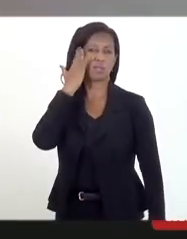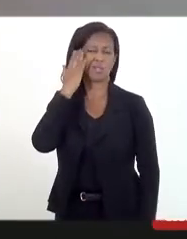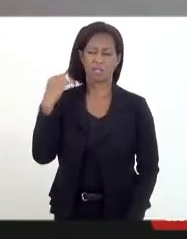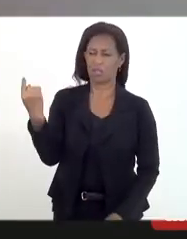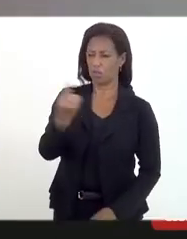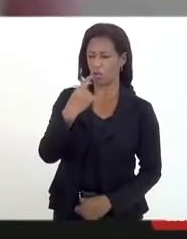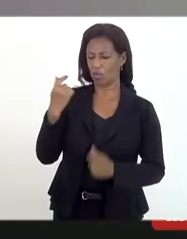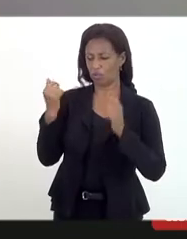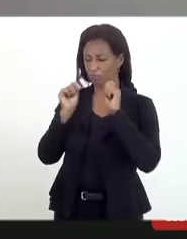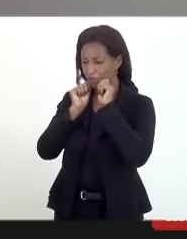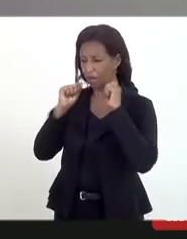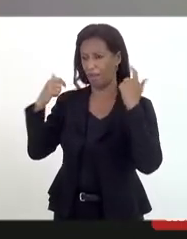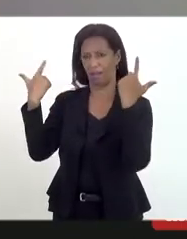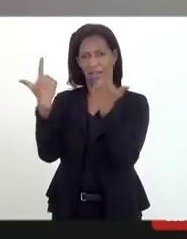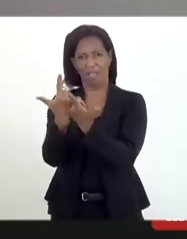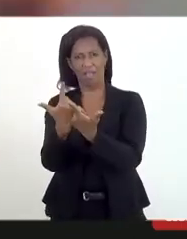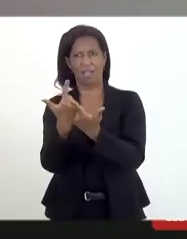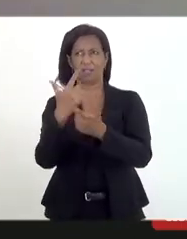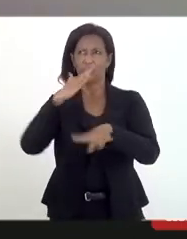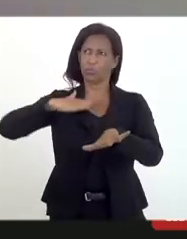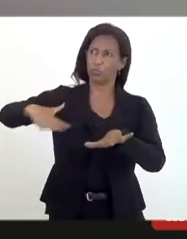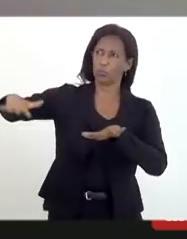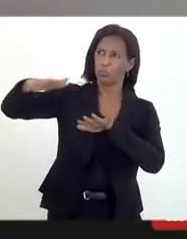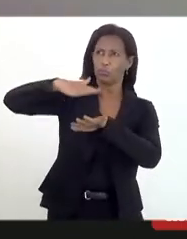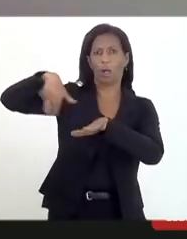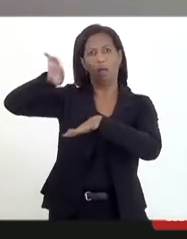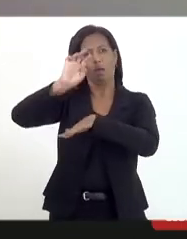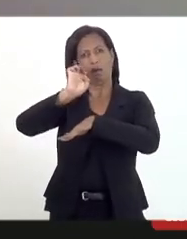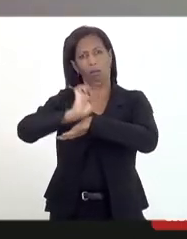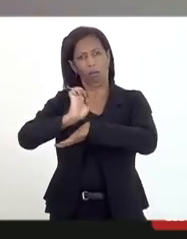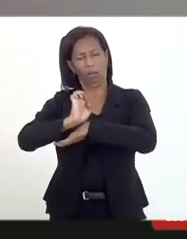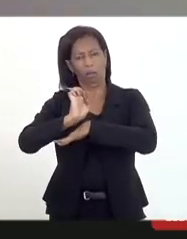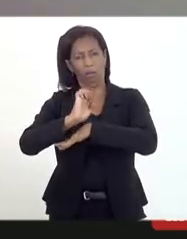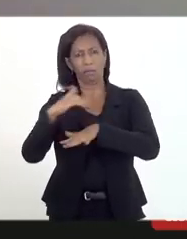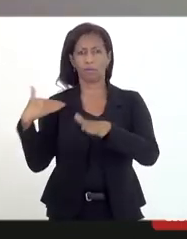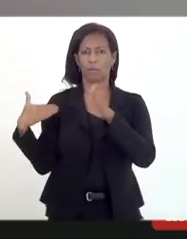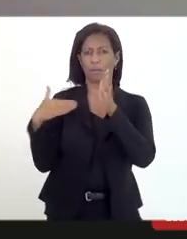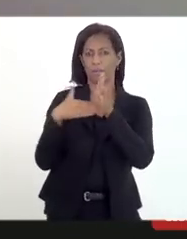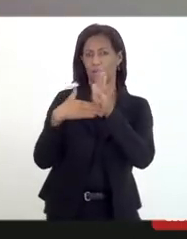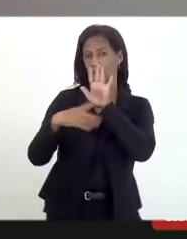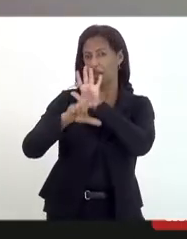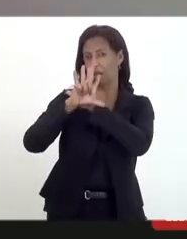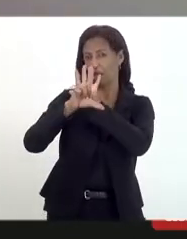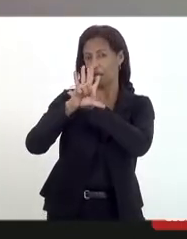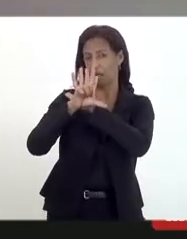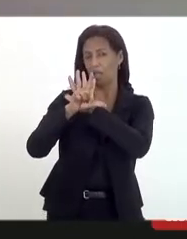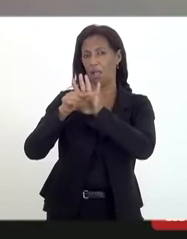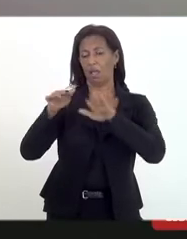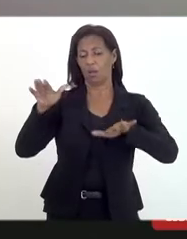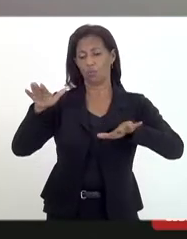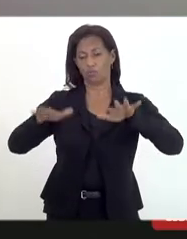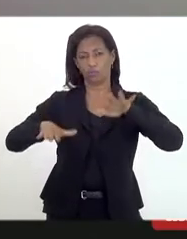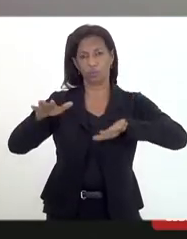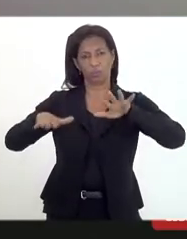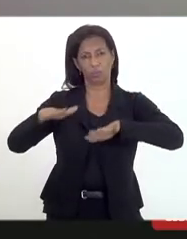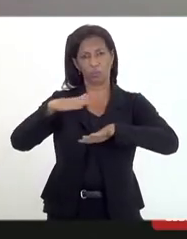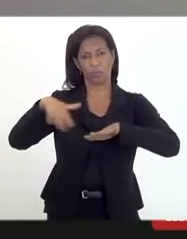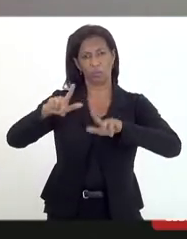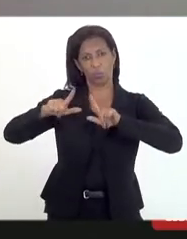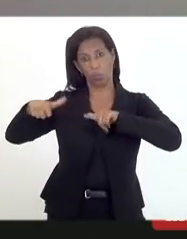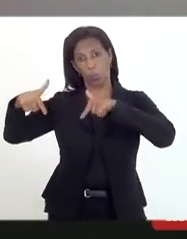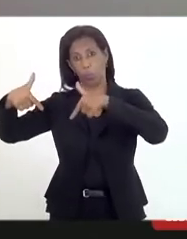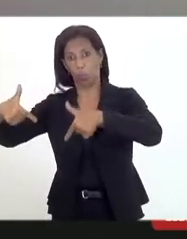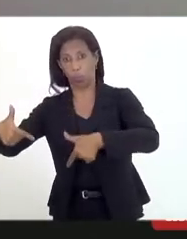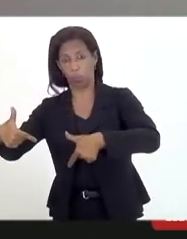falando da LERJ em âmbito estadual, que tem a sua limitação com relação à legislação, o seu âmbito de atuação,